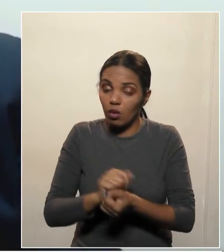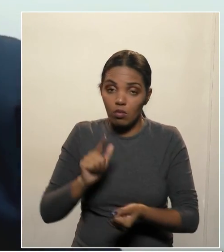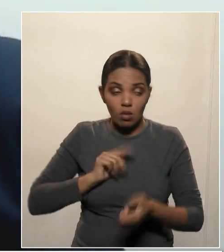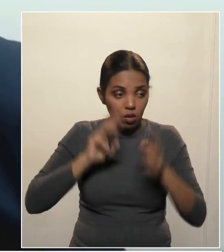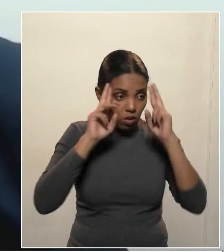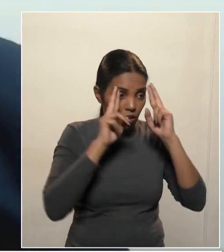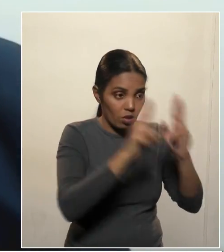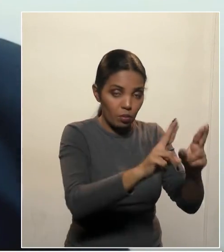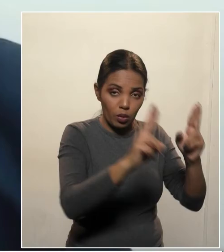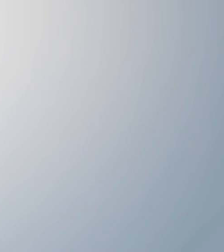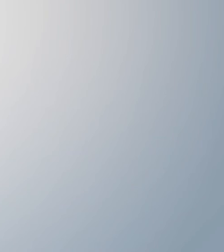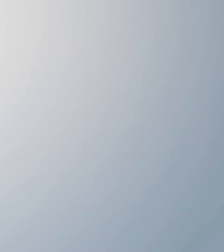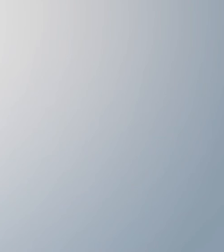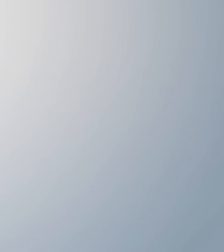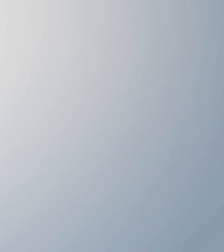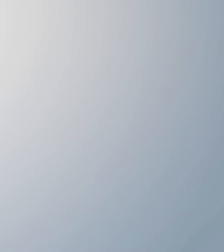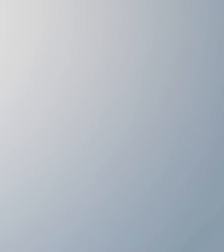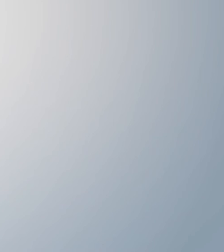possa perdurar por mais tempo